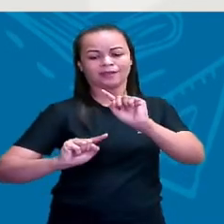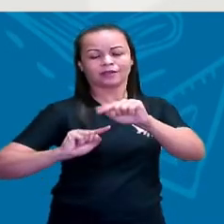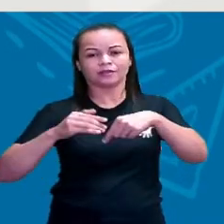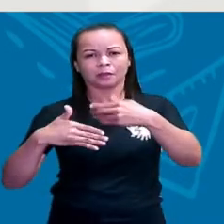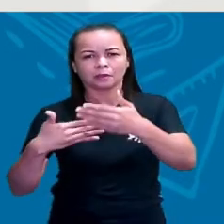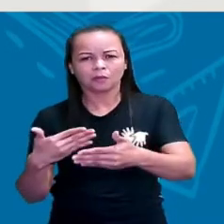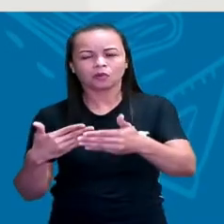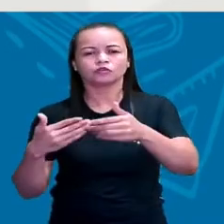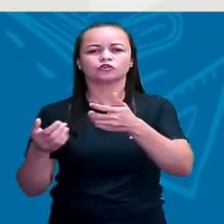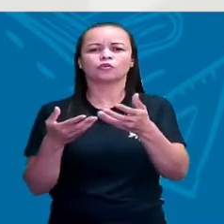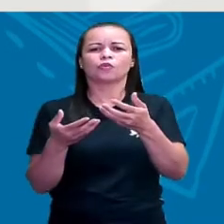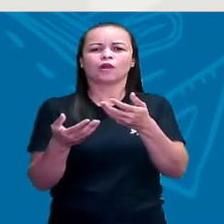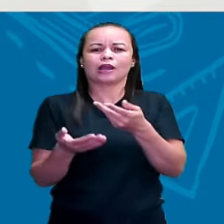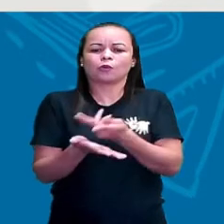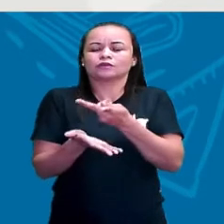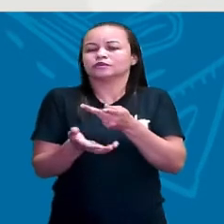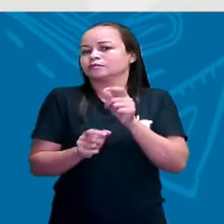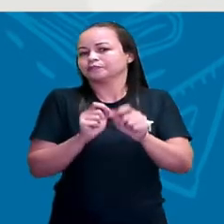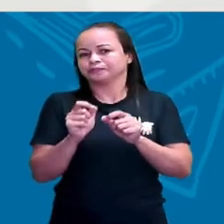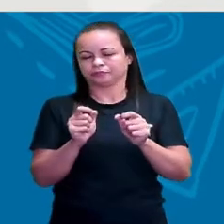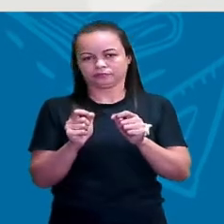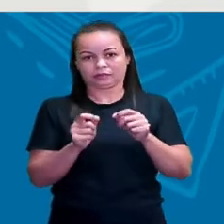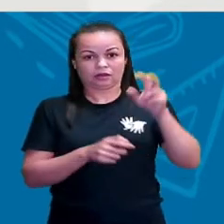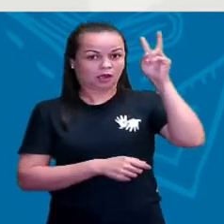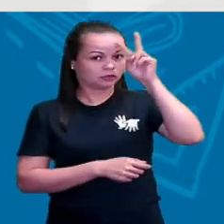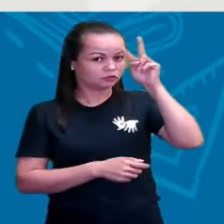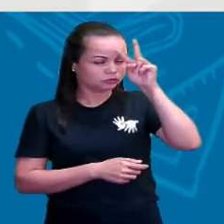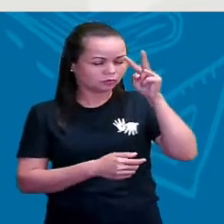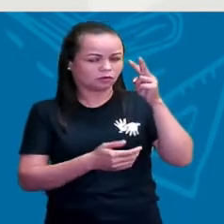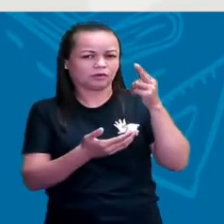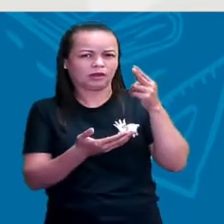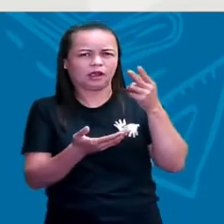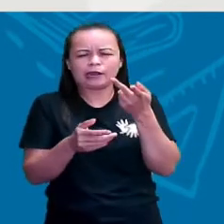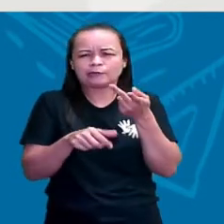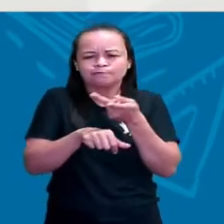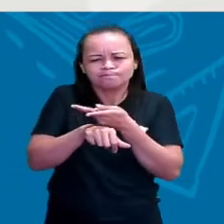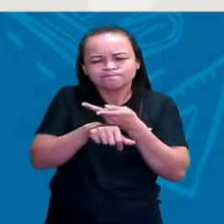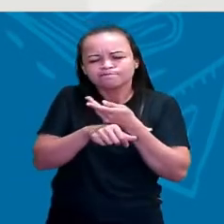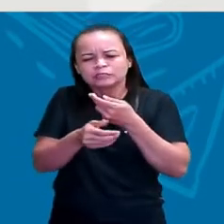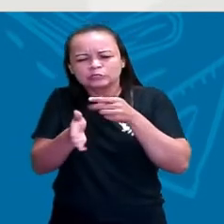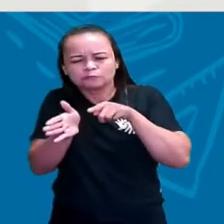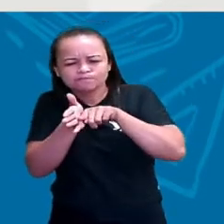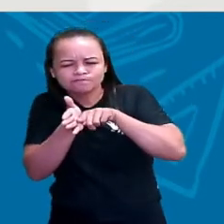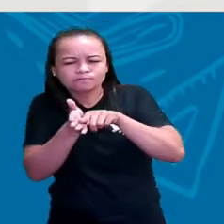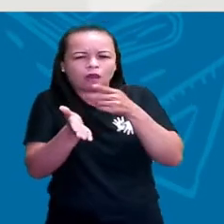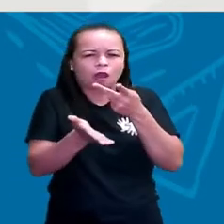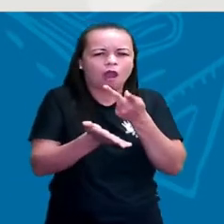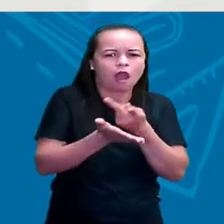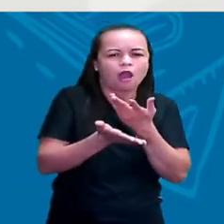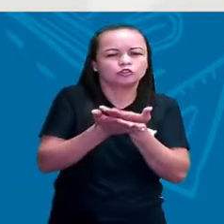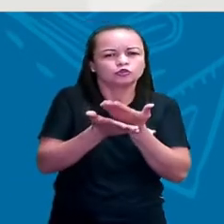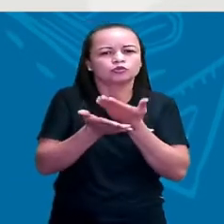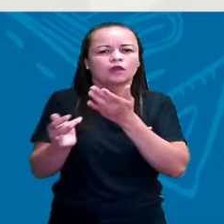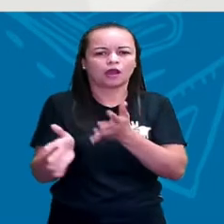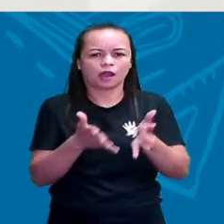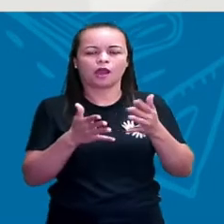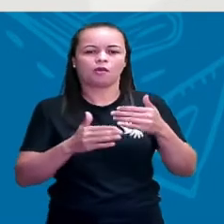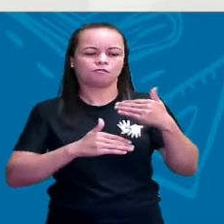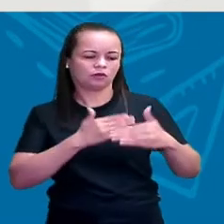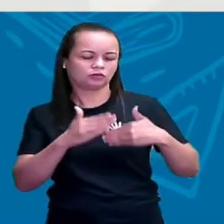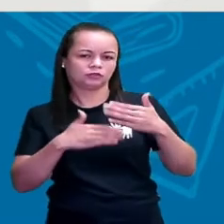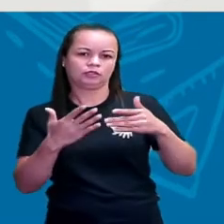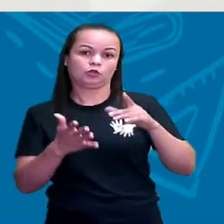ações? Então, a história, ela busca estudar estes processos. E a independência do Brasil,